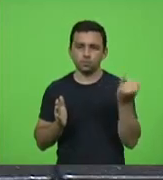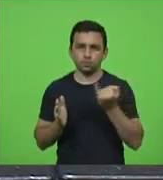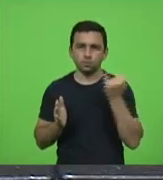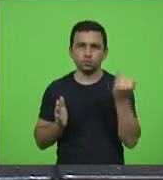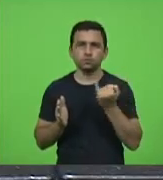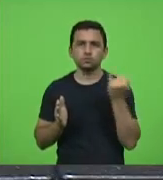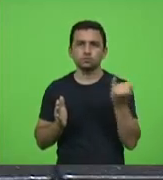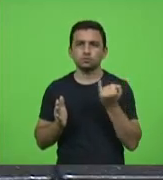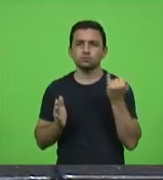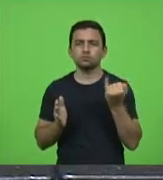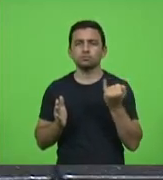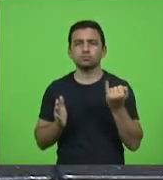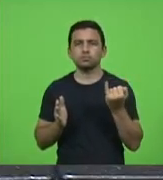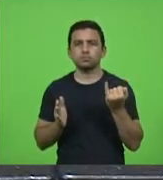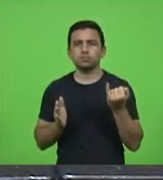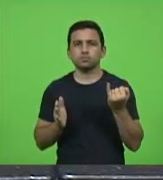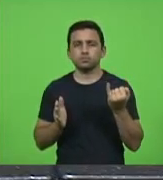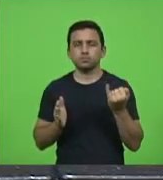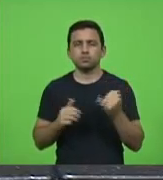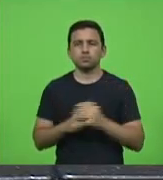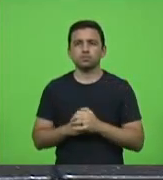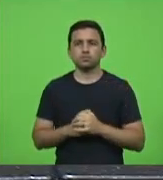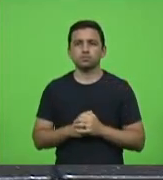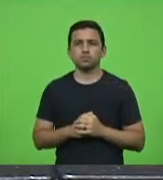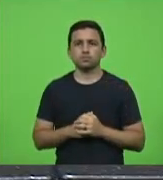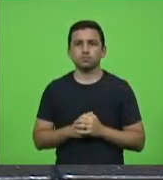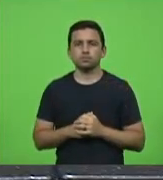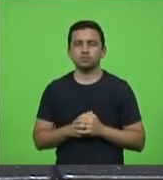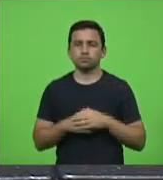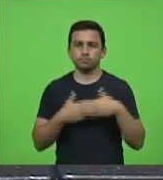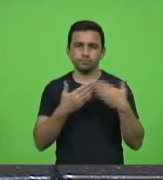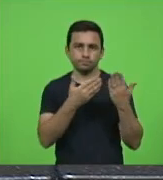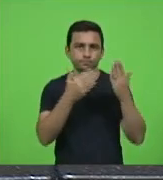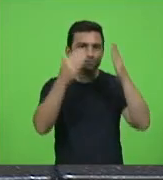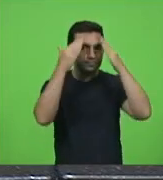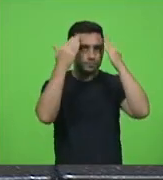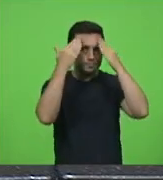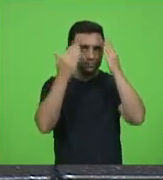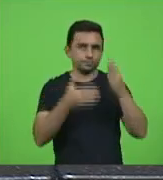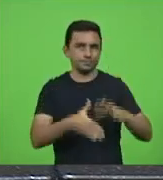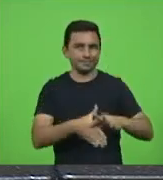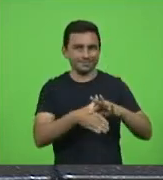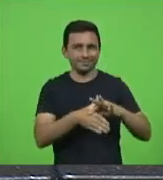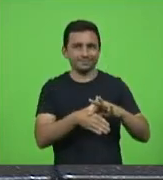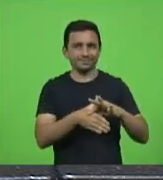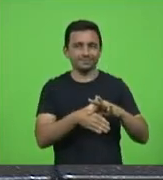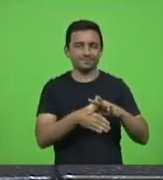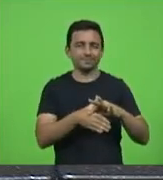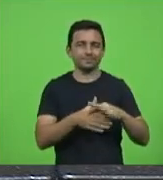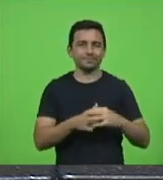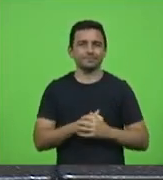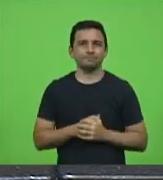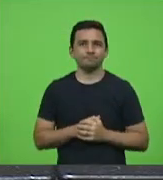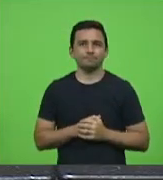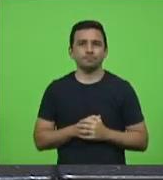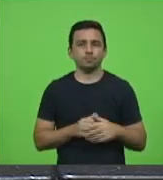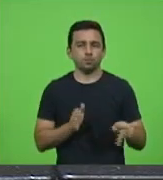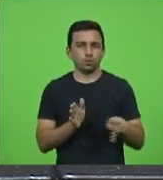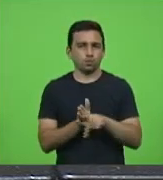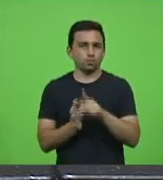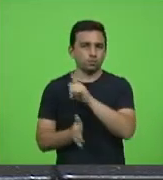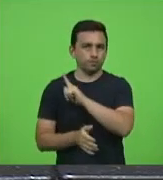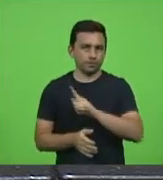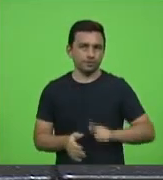embora deputado Zé Milton nosso líder do governo nesta